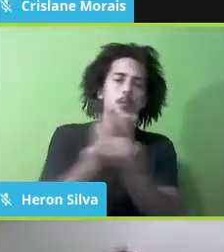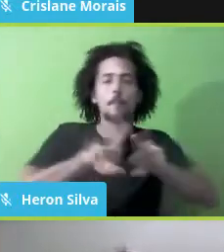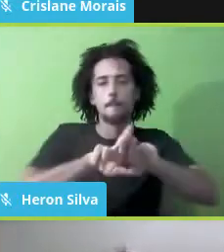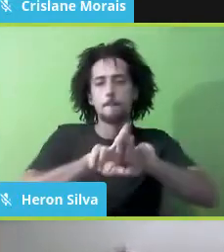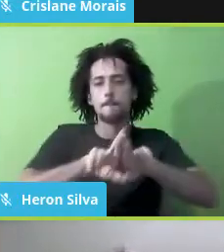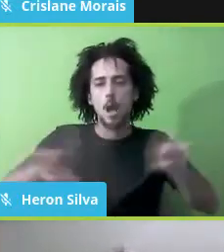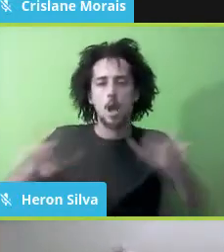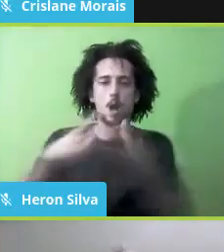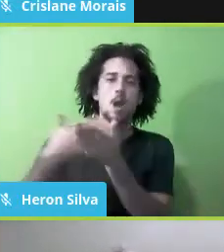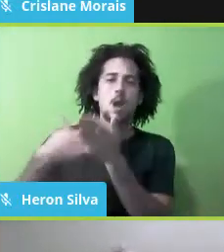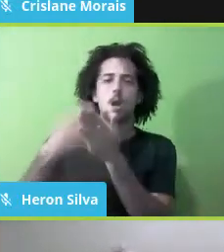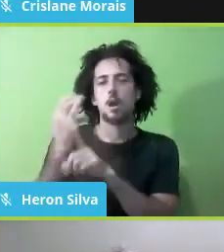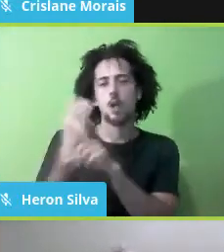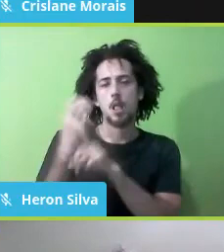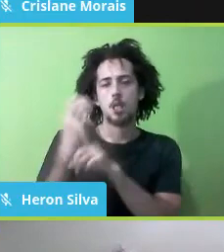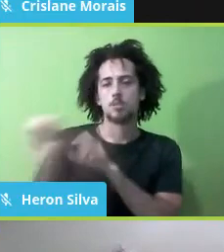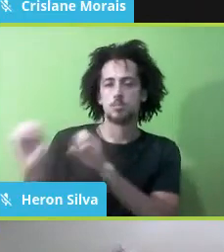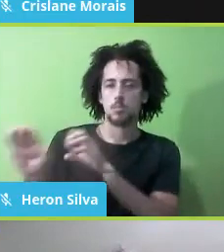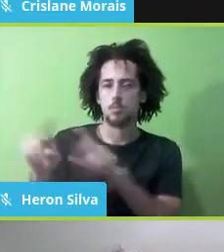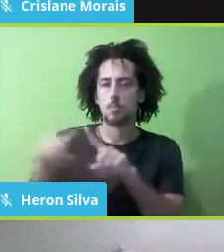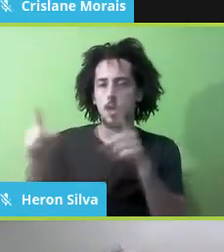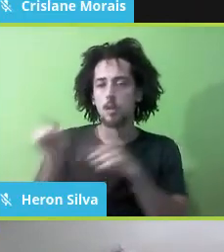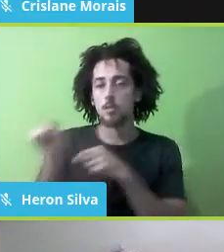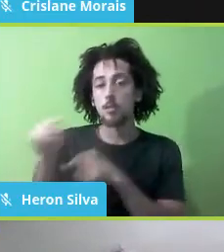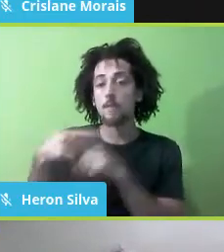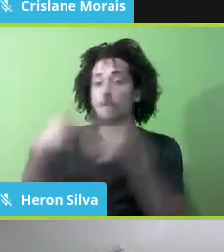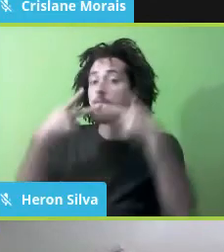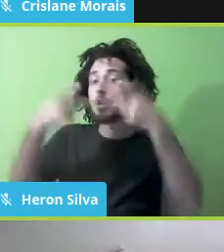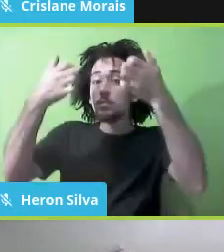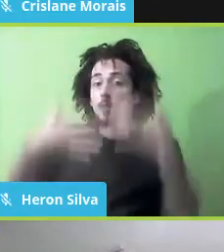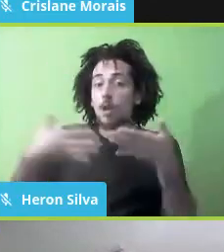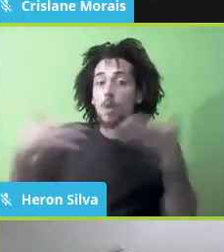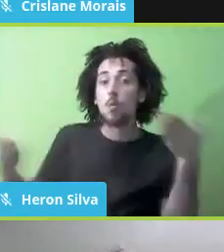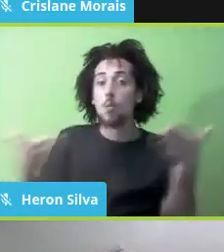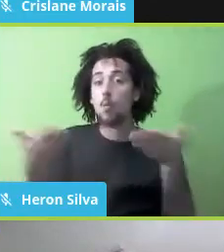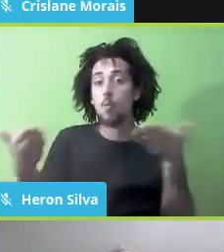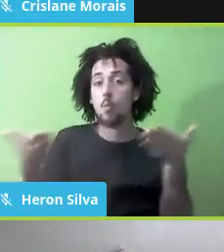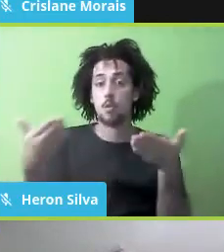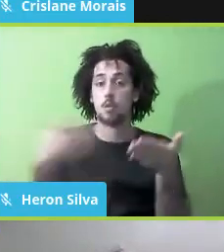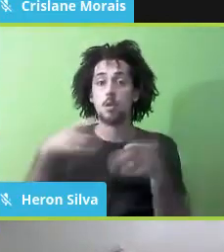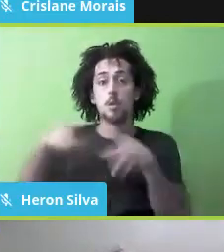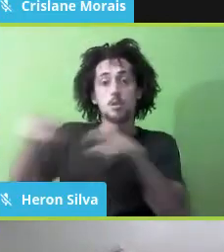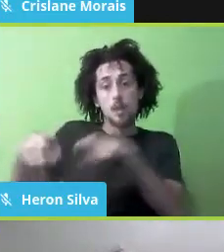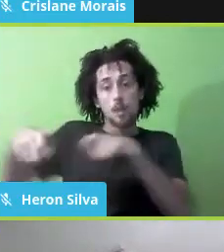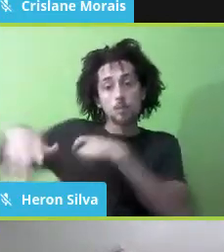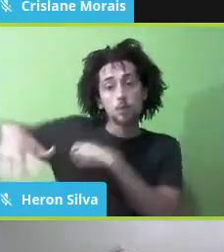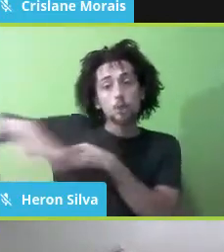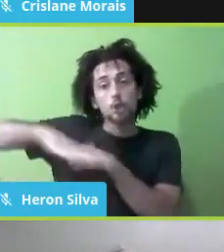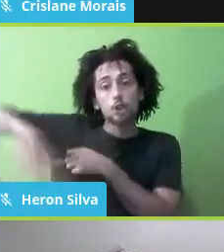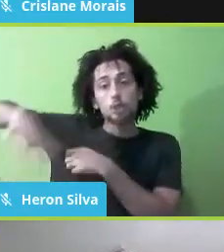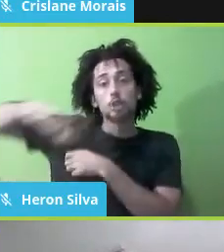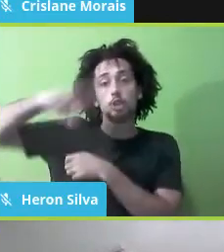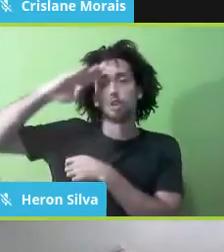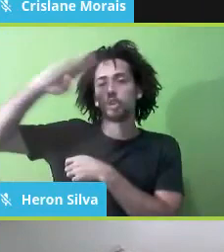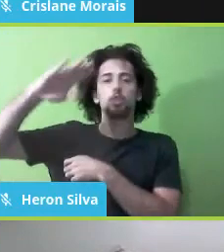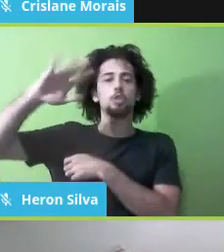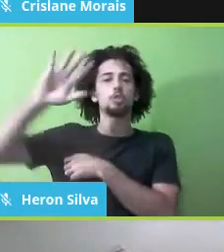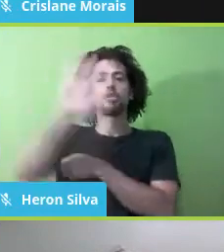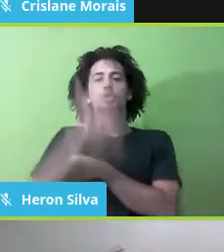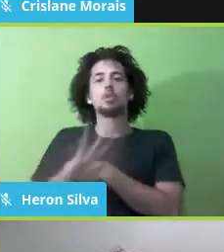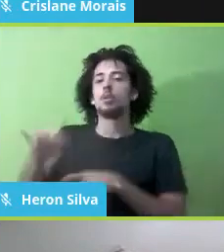vocês, o campo, ele é de uma fertilidade, literal na educação, incrível, porque